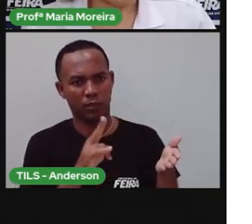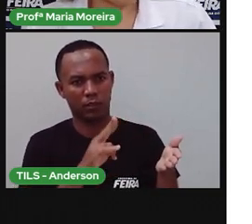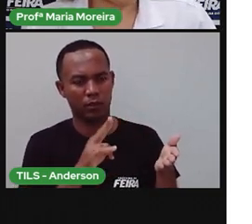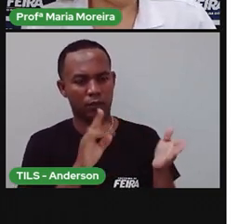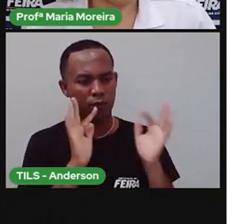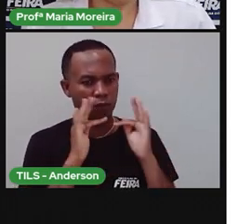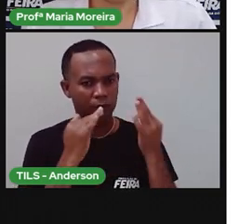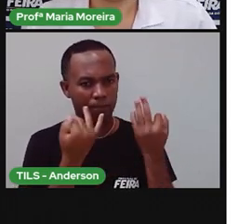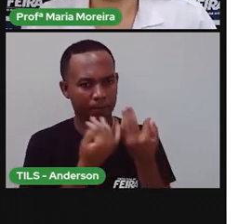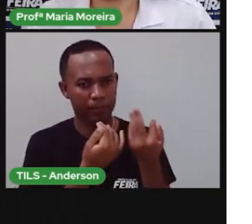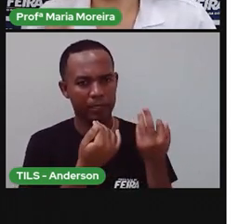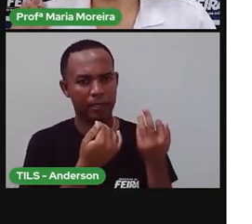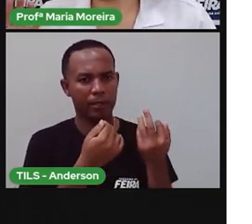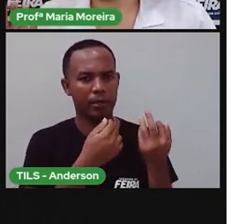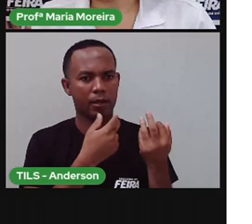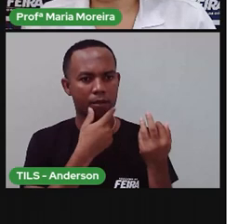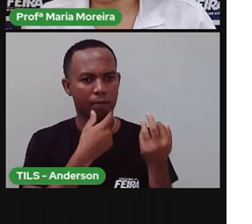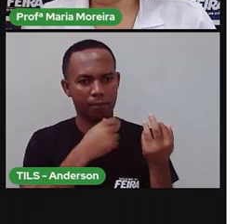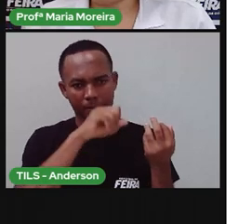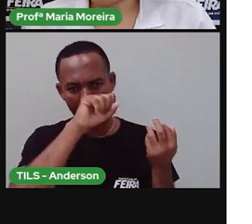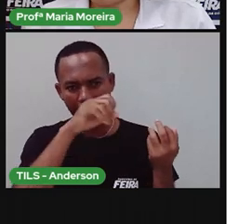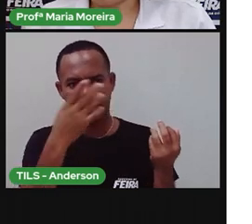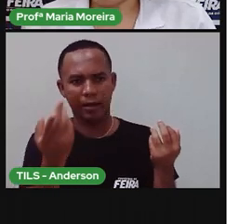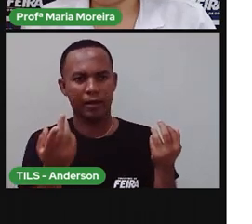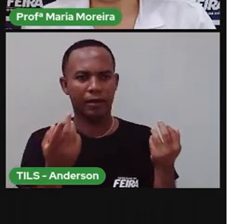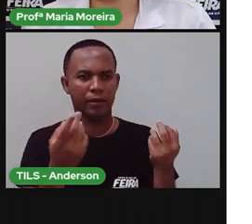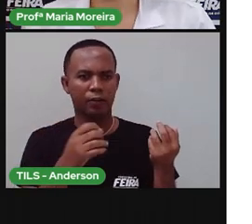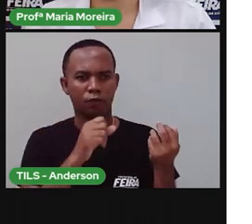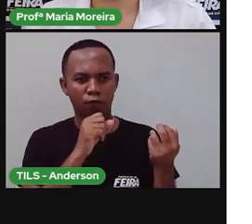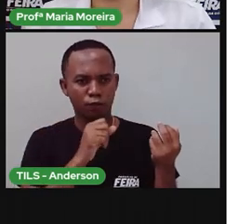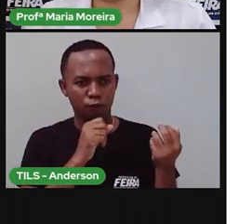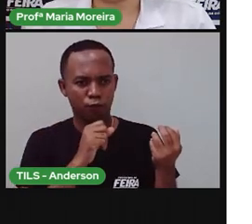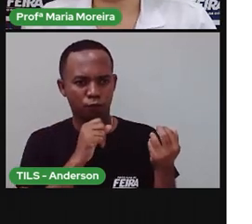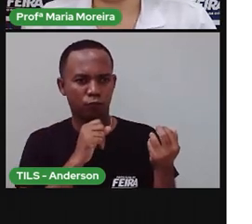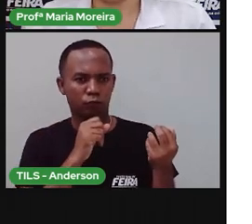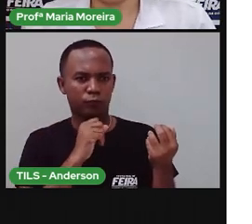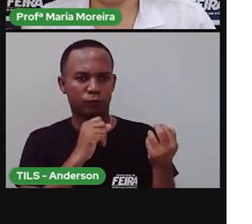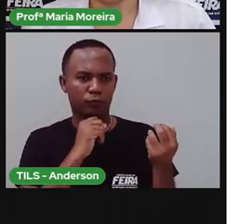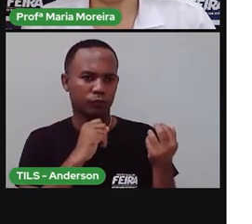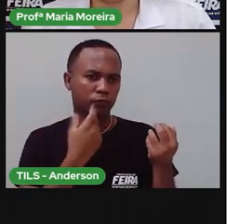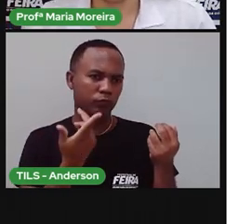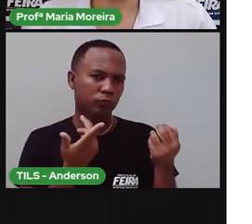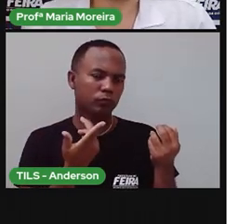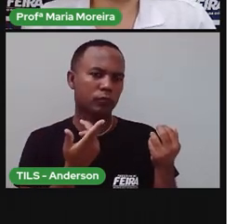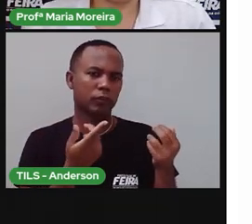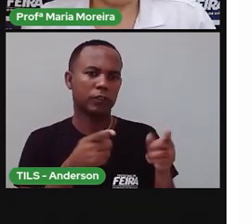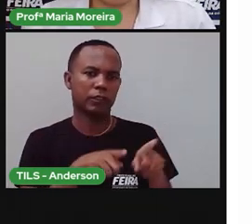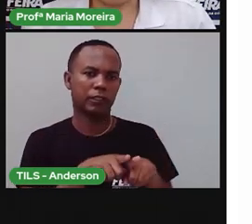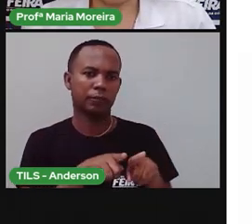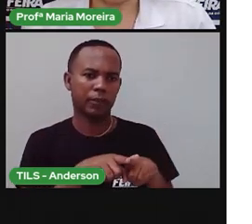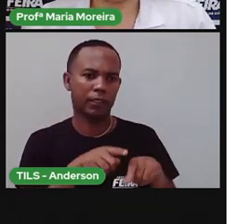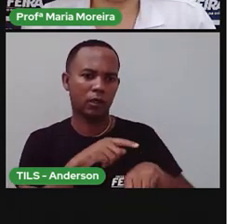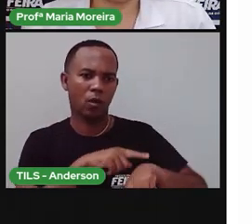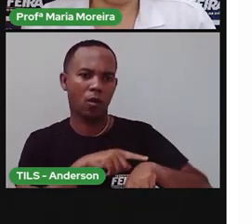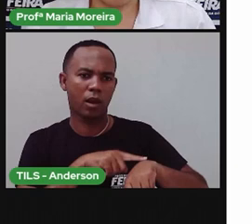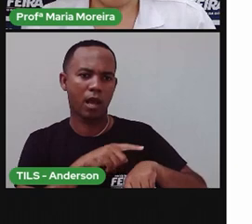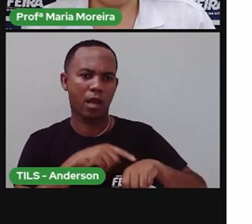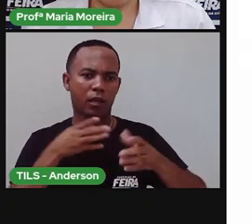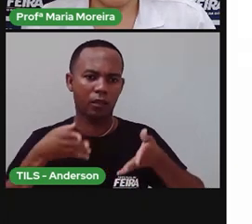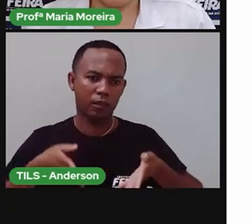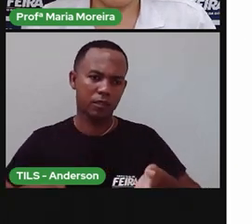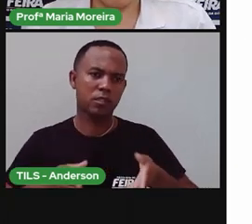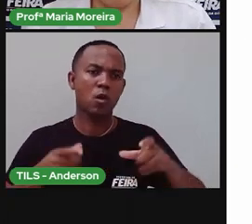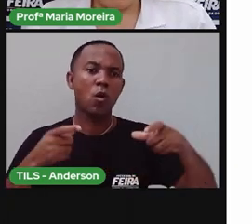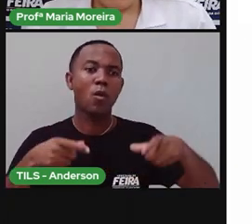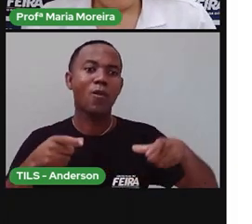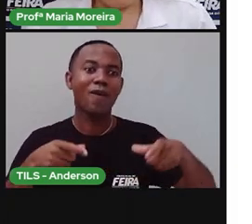pais. Que vai dizer o nome dos seus avós, paternos e maternos. Vai dizer o horário que você nasceu, o local